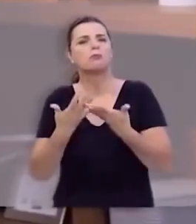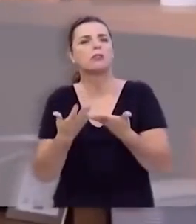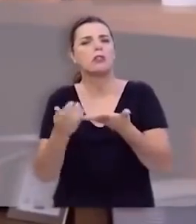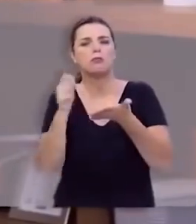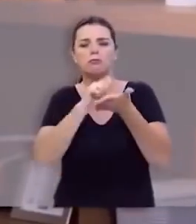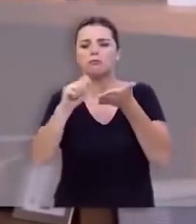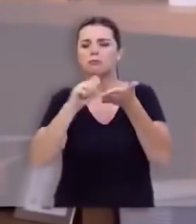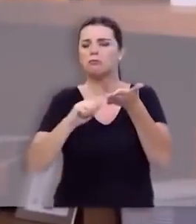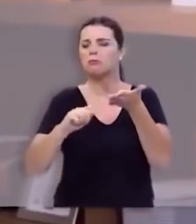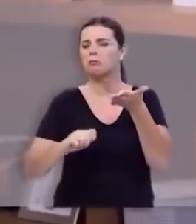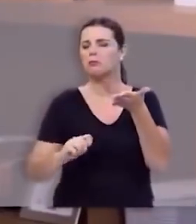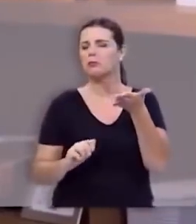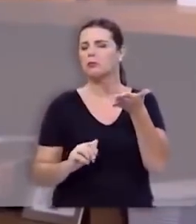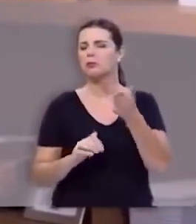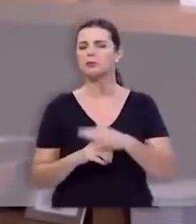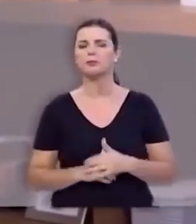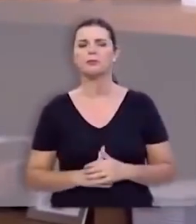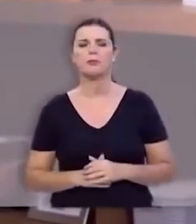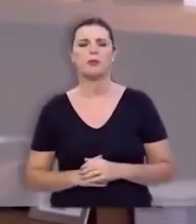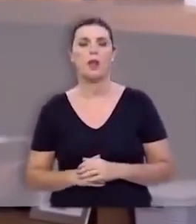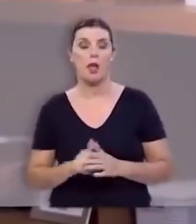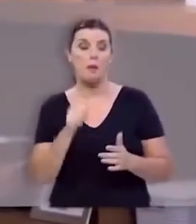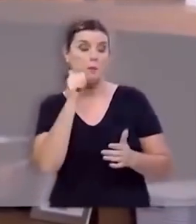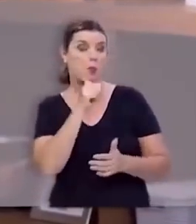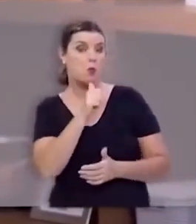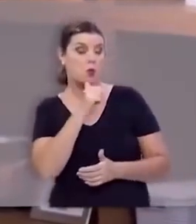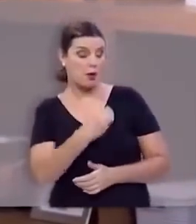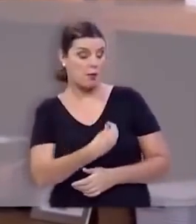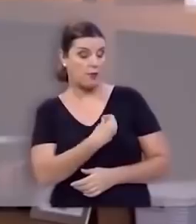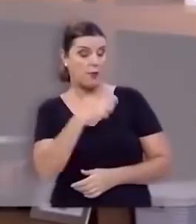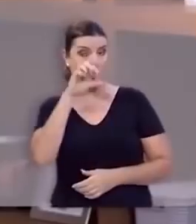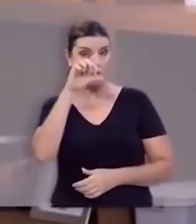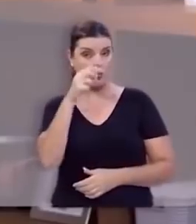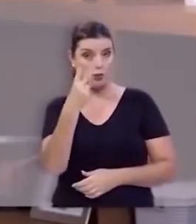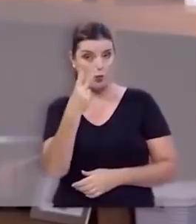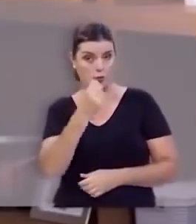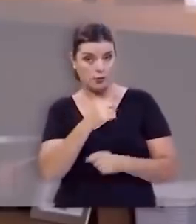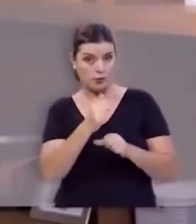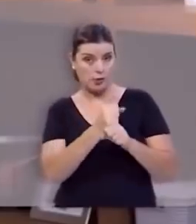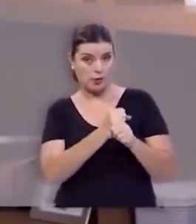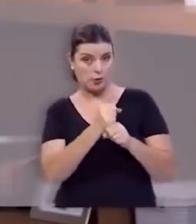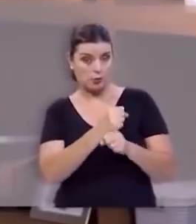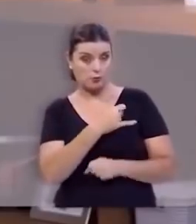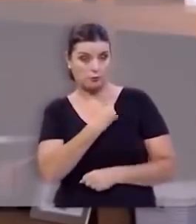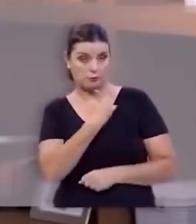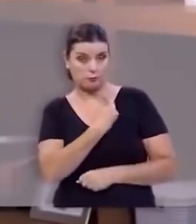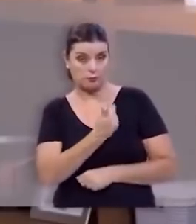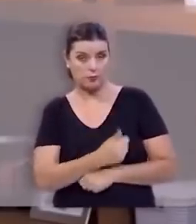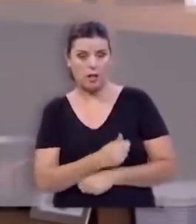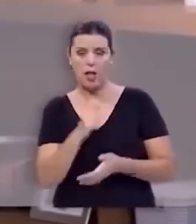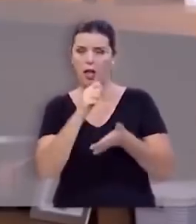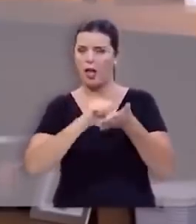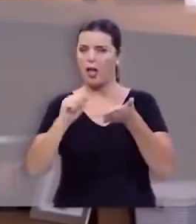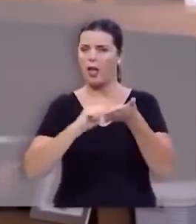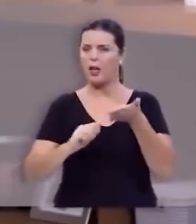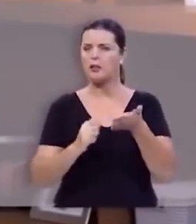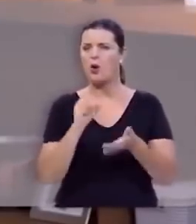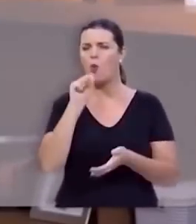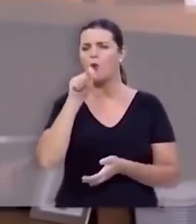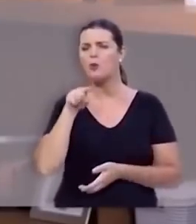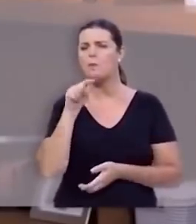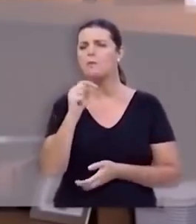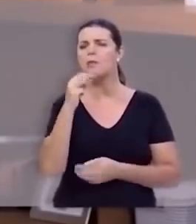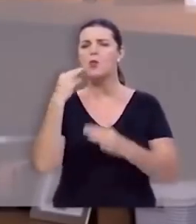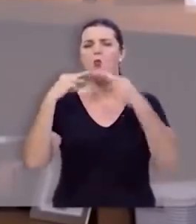evangélica de todos os tempos. Esta mulher viveu noventa e dois anos. Ela escreveu mais de oito mil